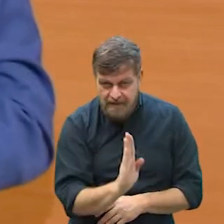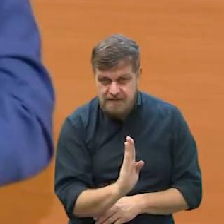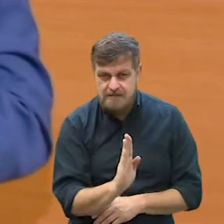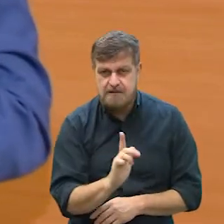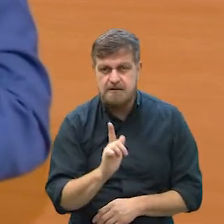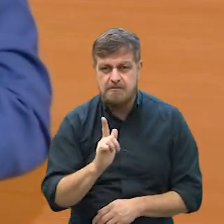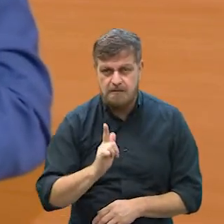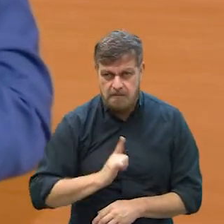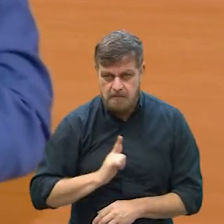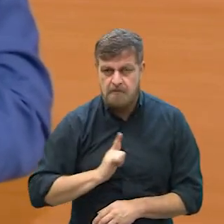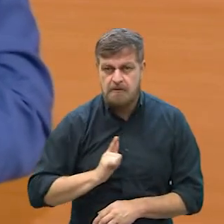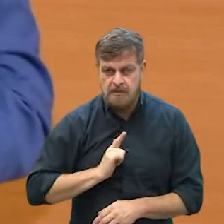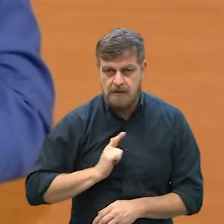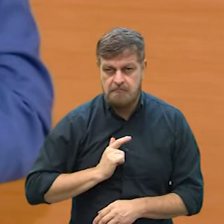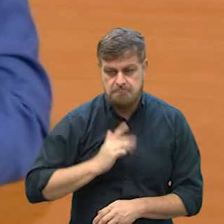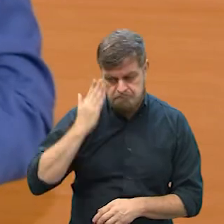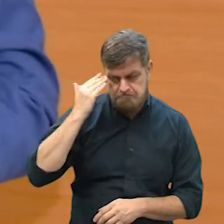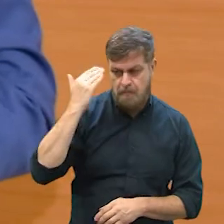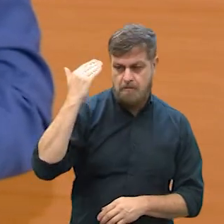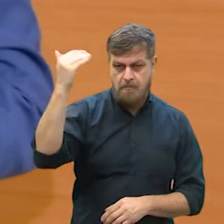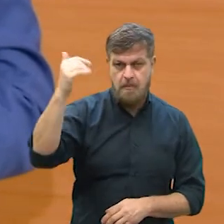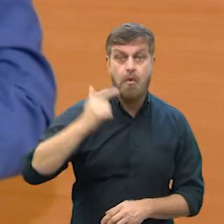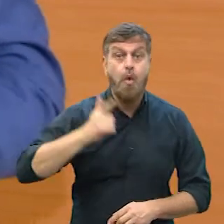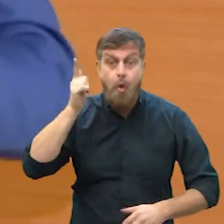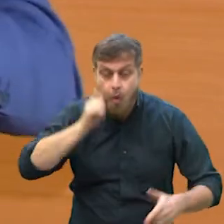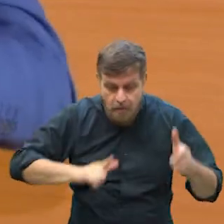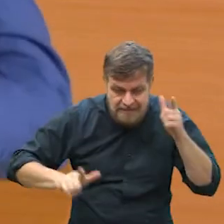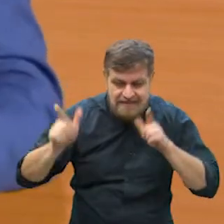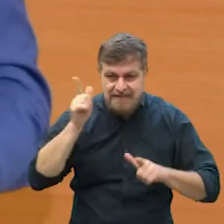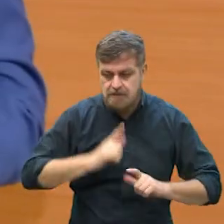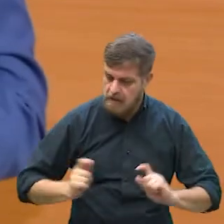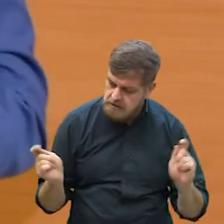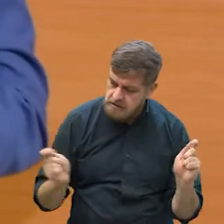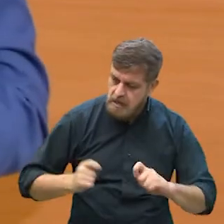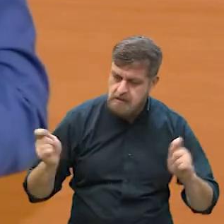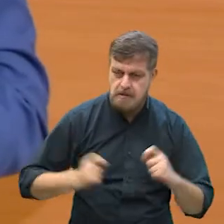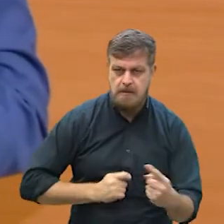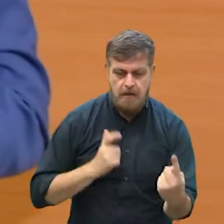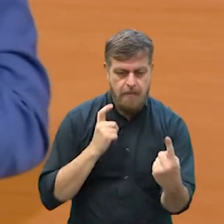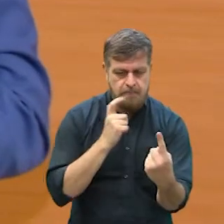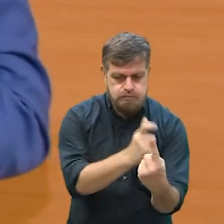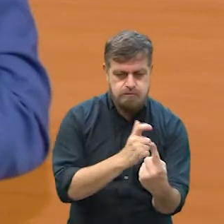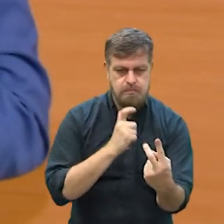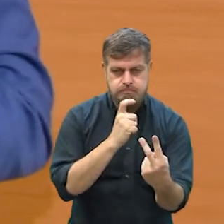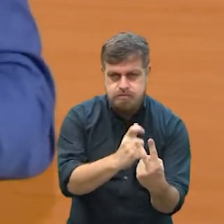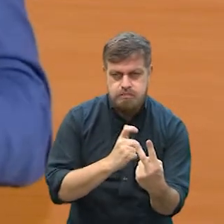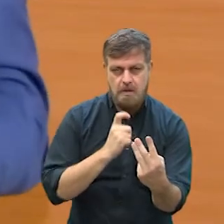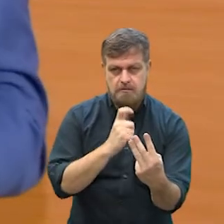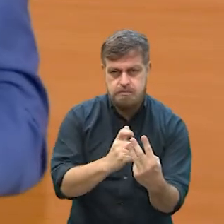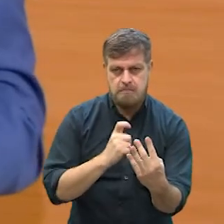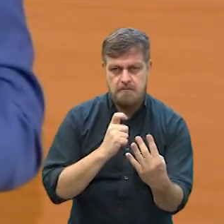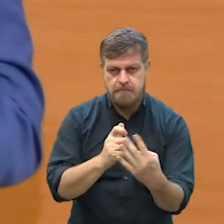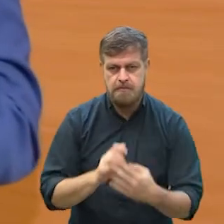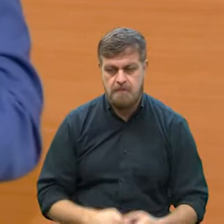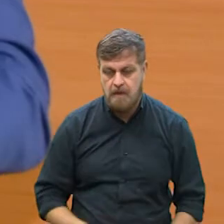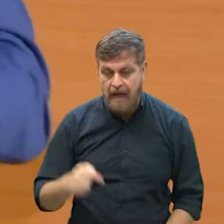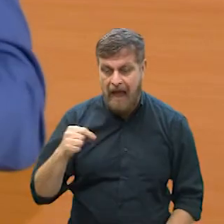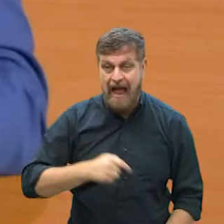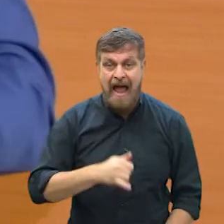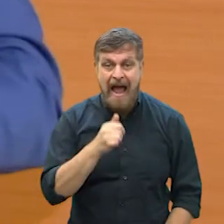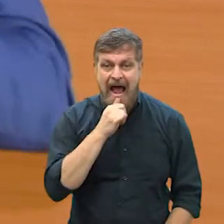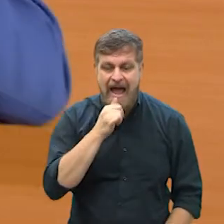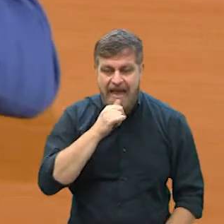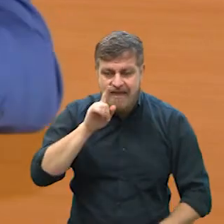Brasil tem tido aí um destaque, tem conseguido as vacinas, mesmo não sendo um